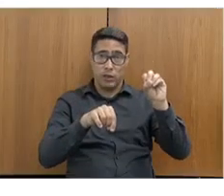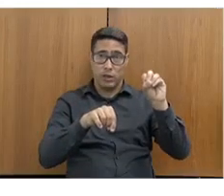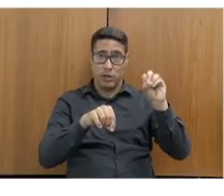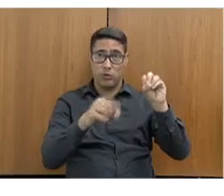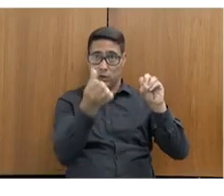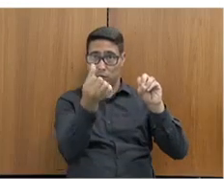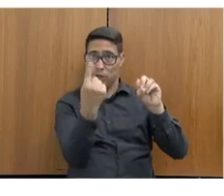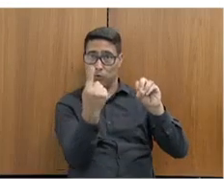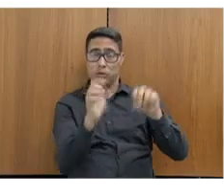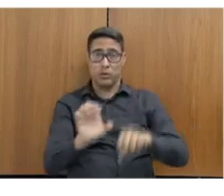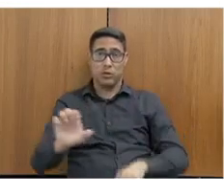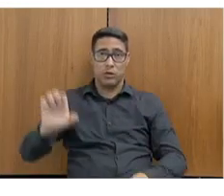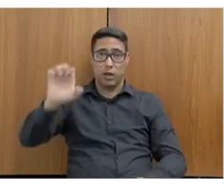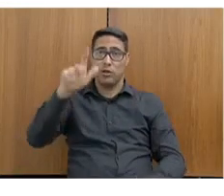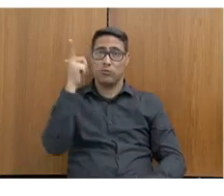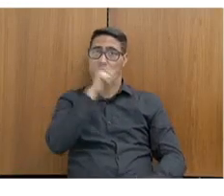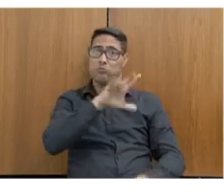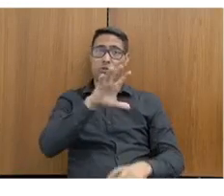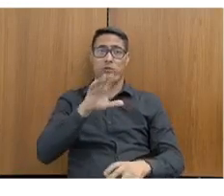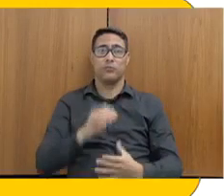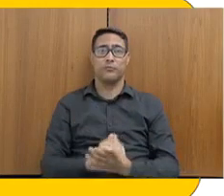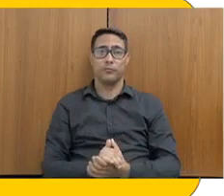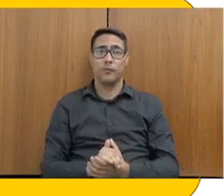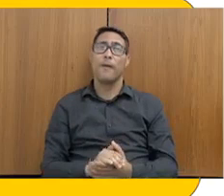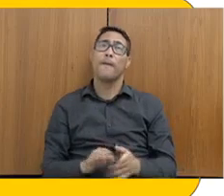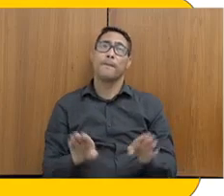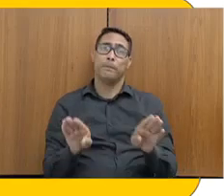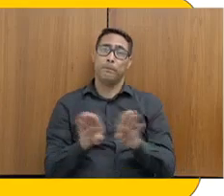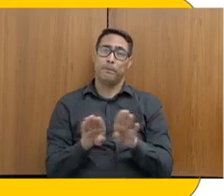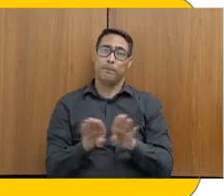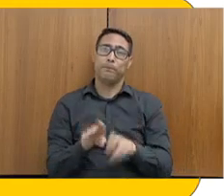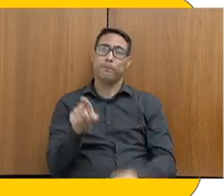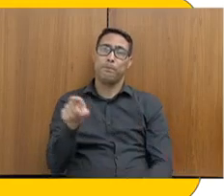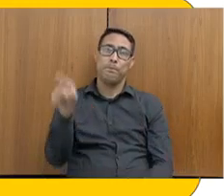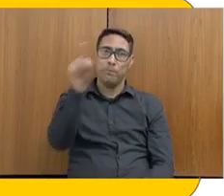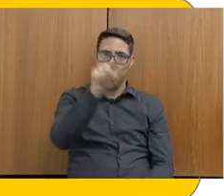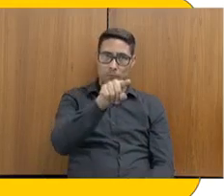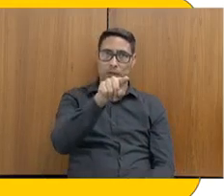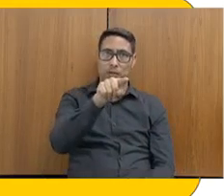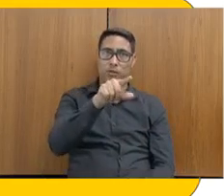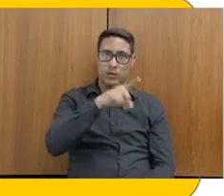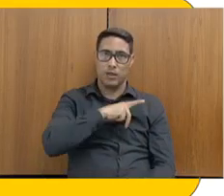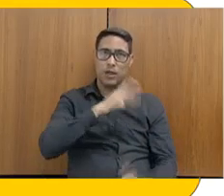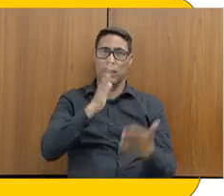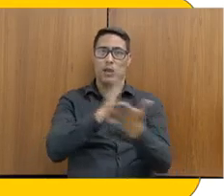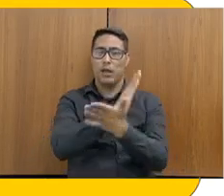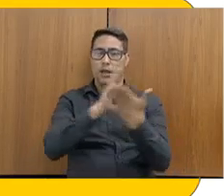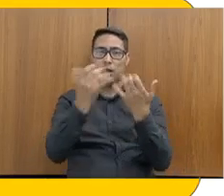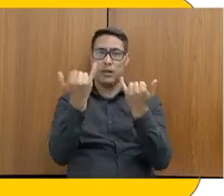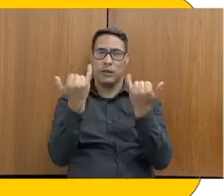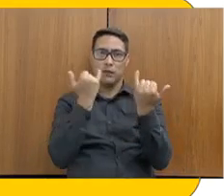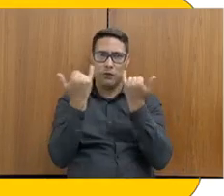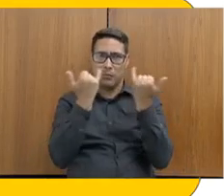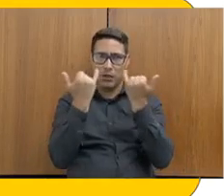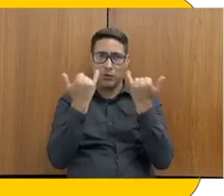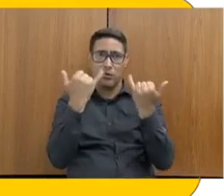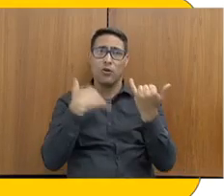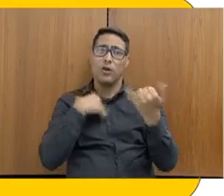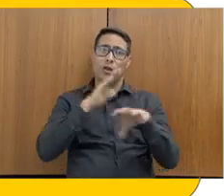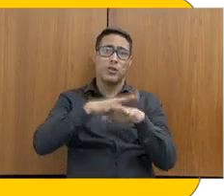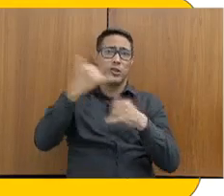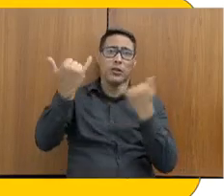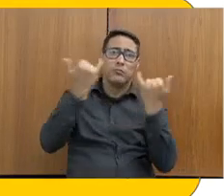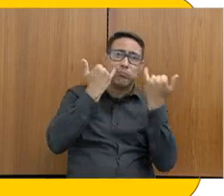também. Prevenção social à criminalidade. Nós temos esses dados aí de atendimentos, informações